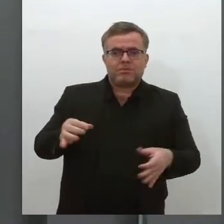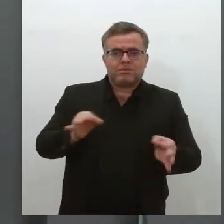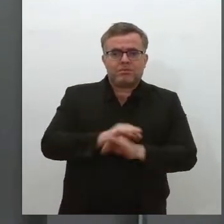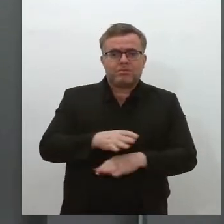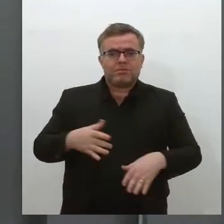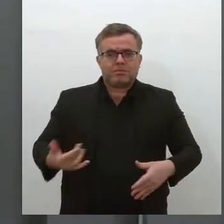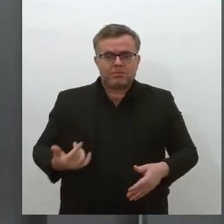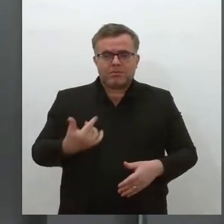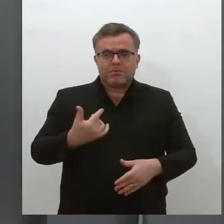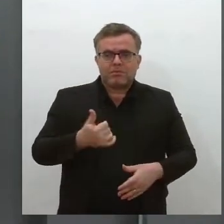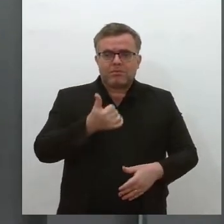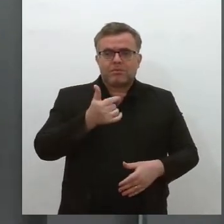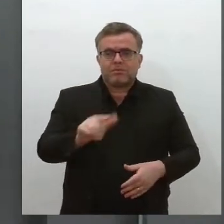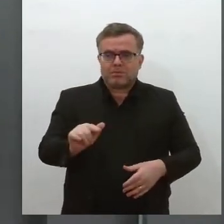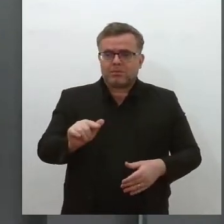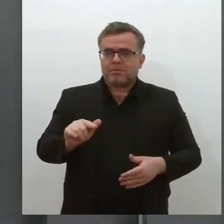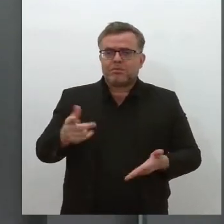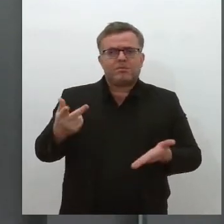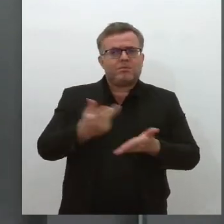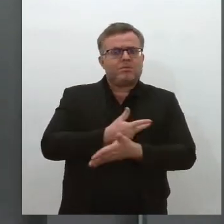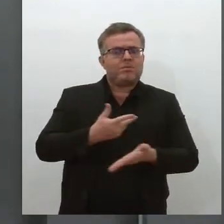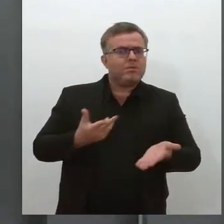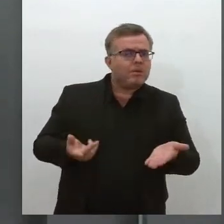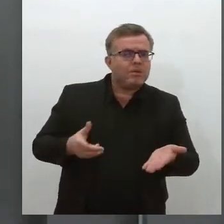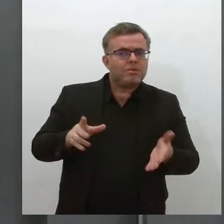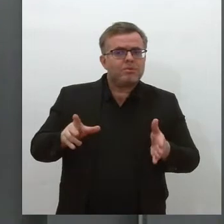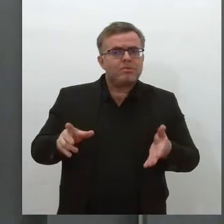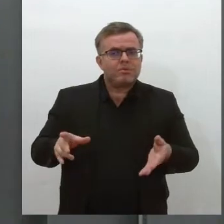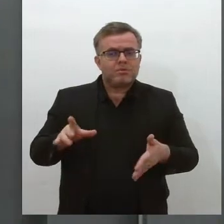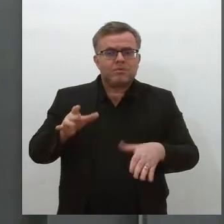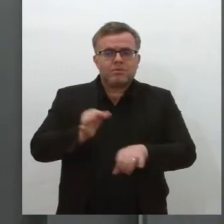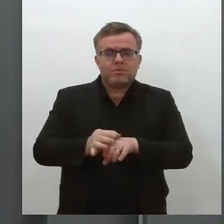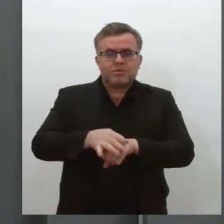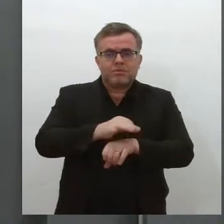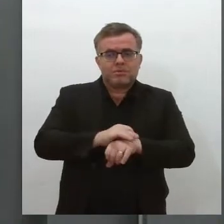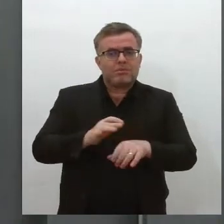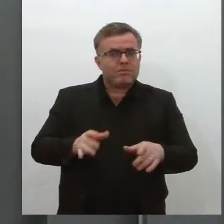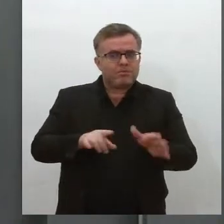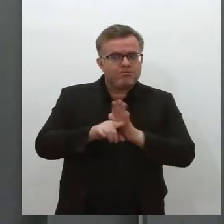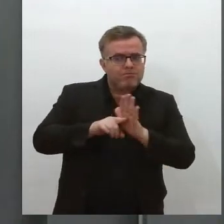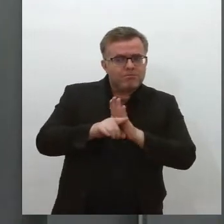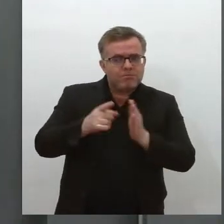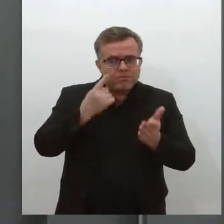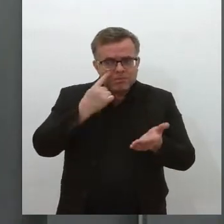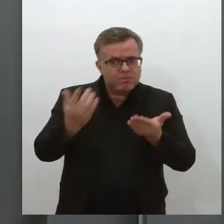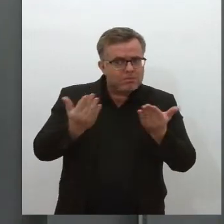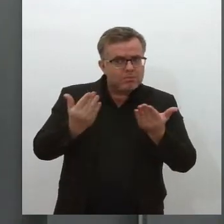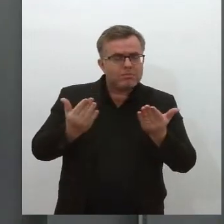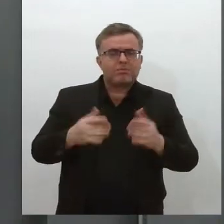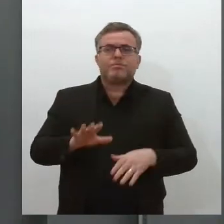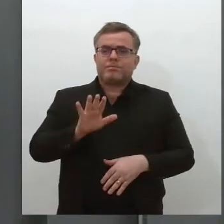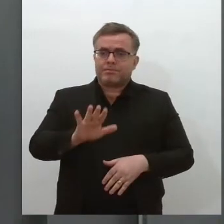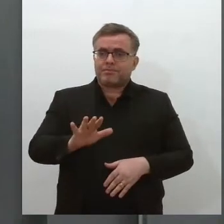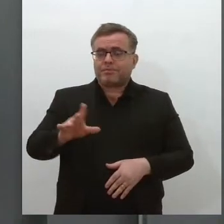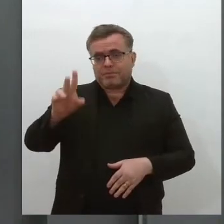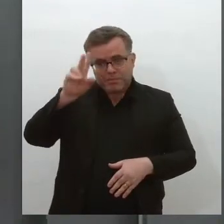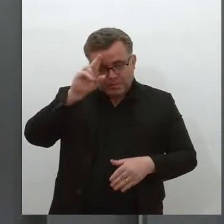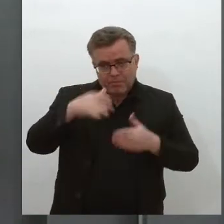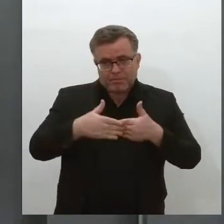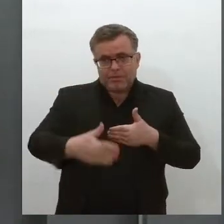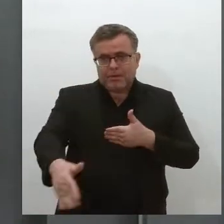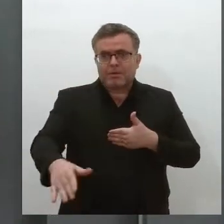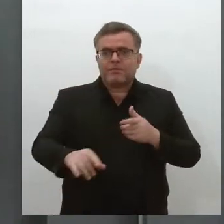casos suspeitos estão sendo investigados. E nesta segunda-feira, Aracaju e mais seis capitais